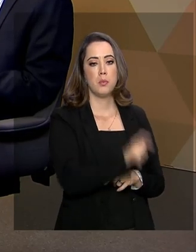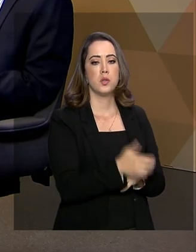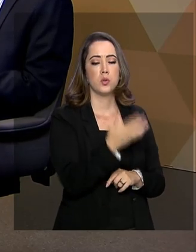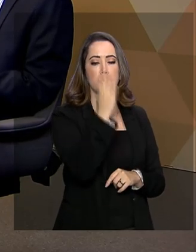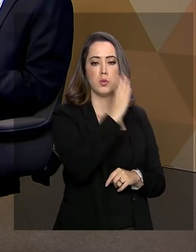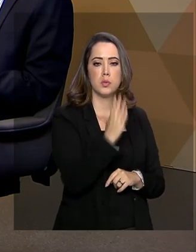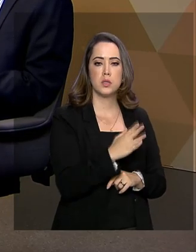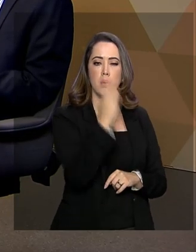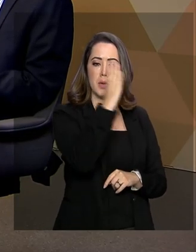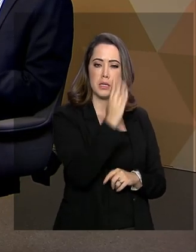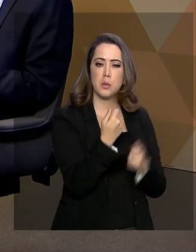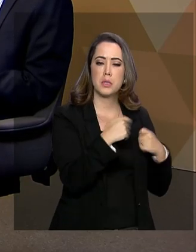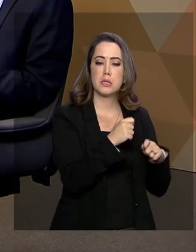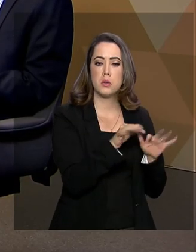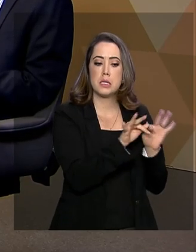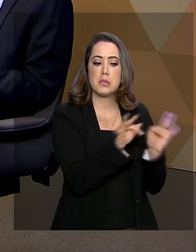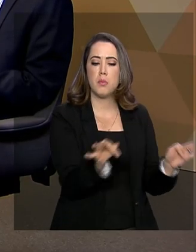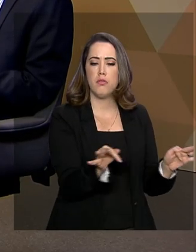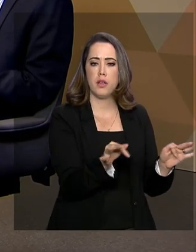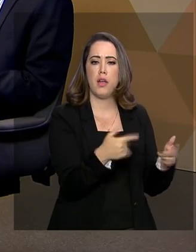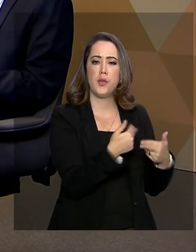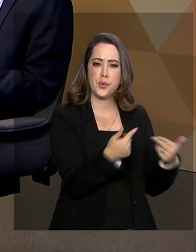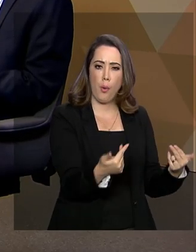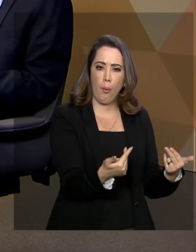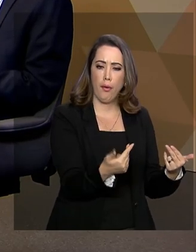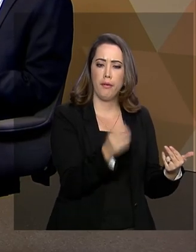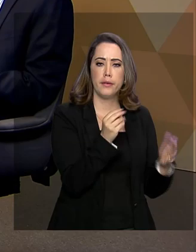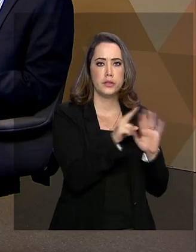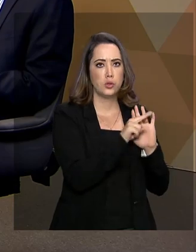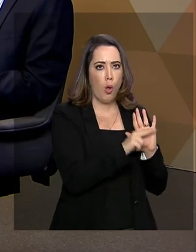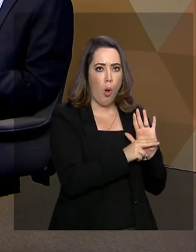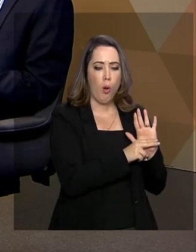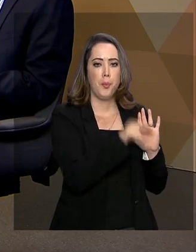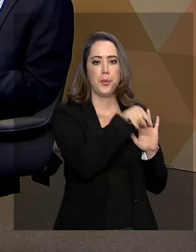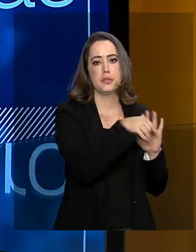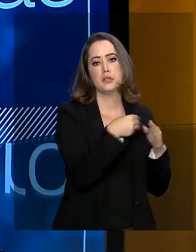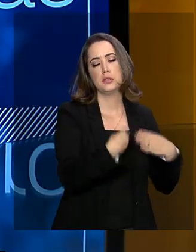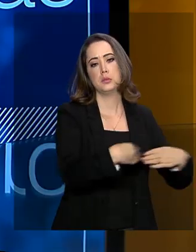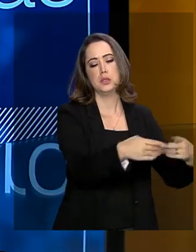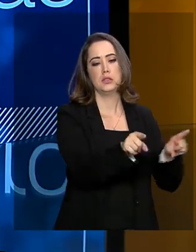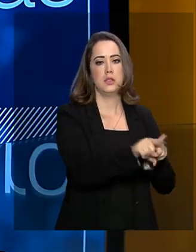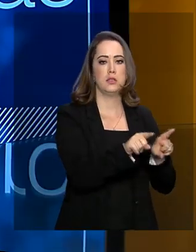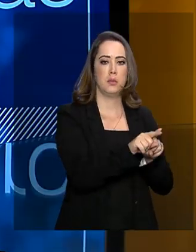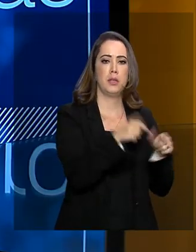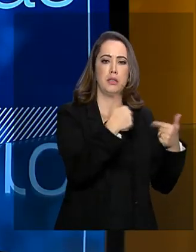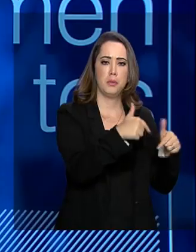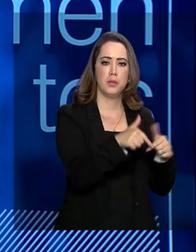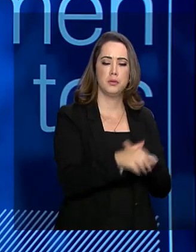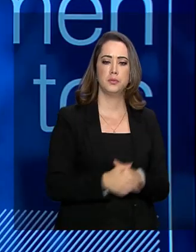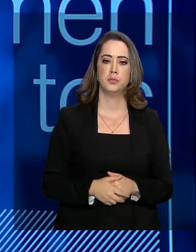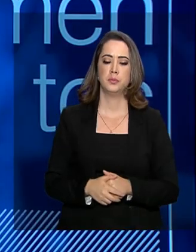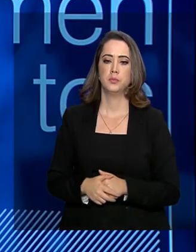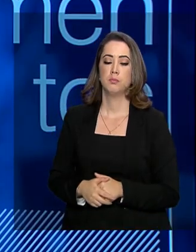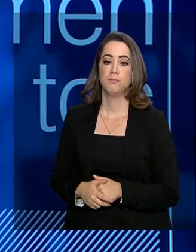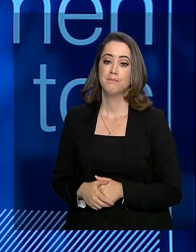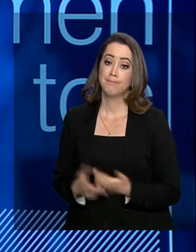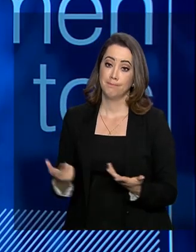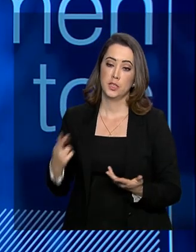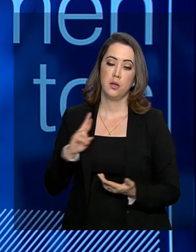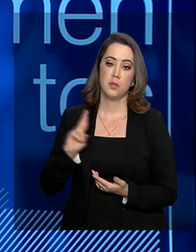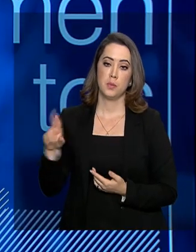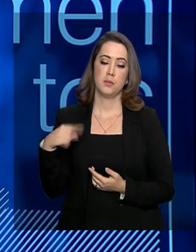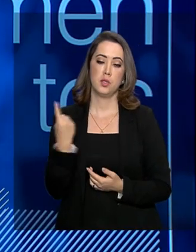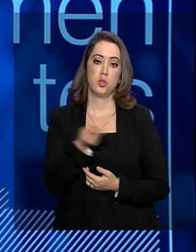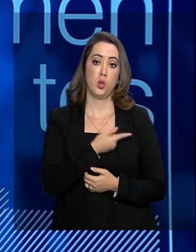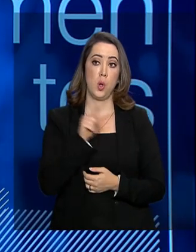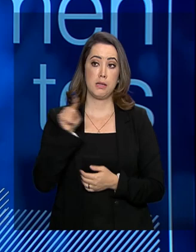o Brasil precisa desburocratizar um pouco os processos? E nesse sentido, o Ministério também está fazendo o dever de casa? Essa é uma responsabilidade nossa